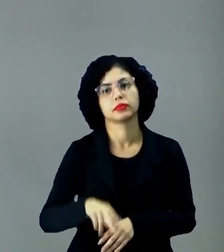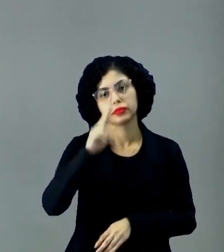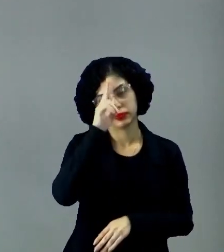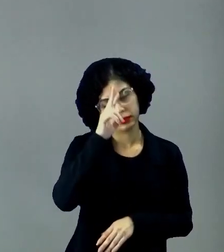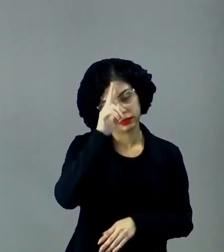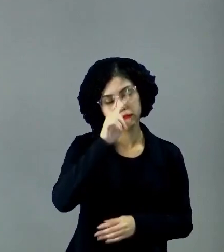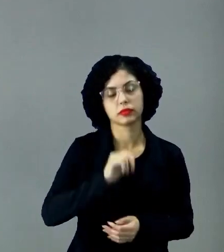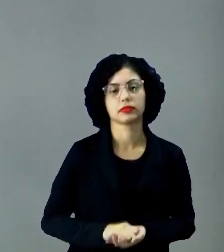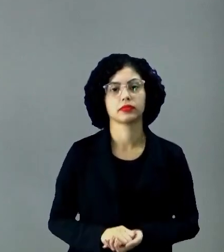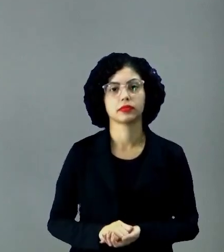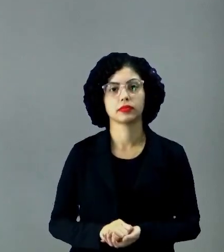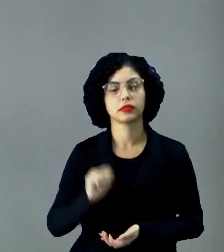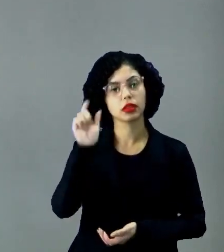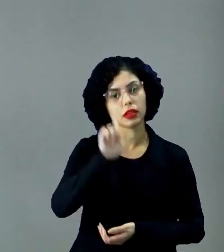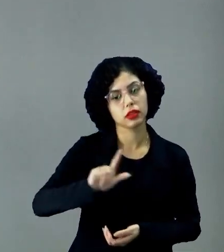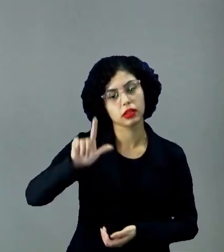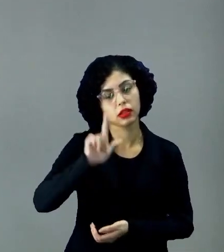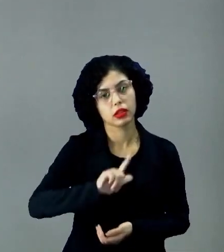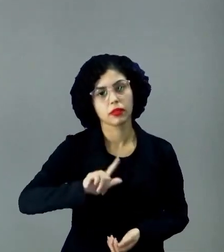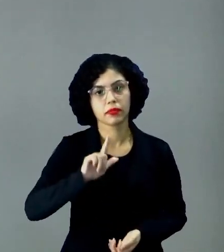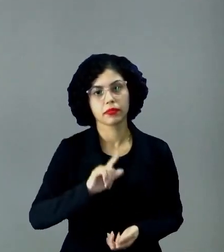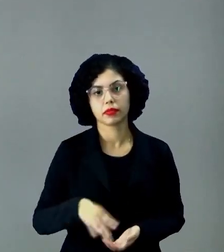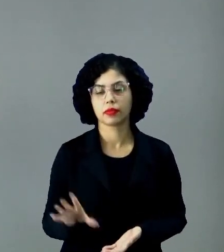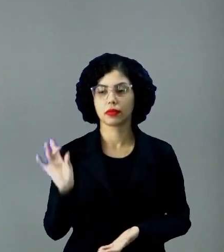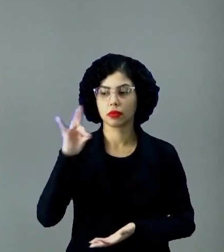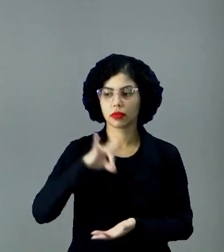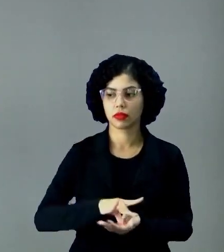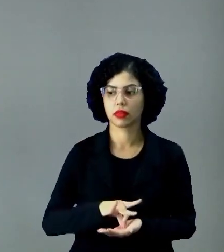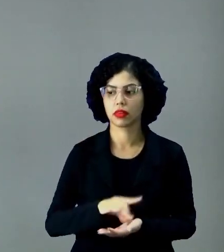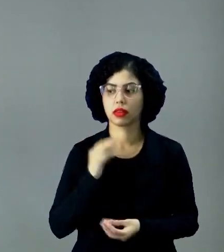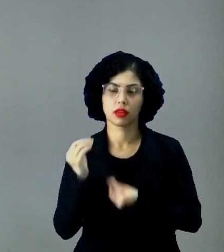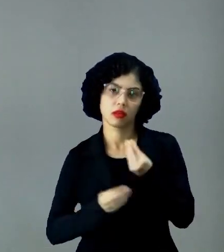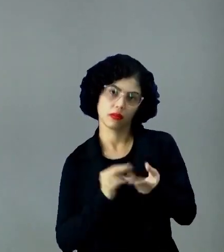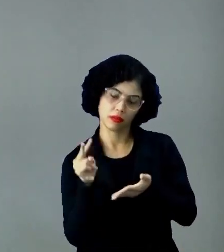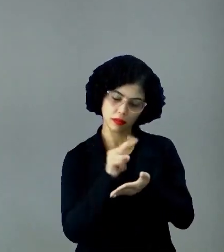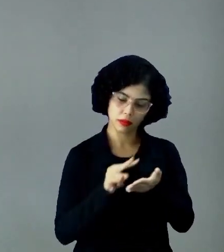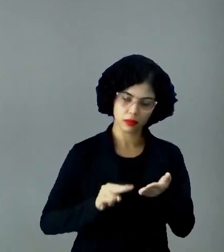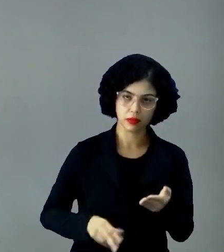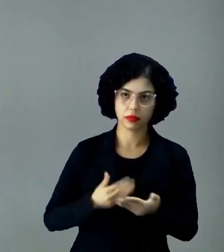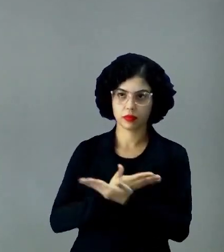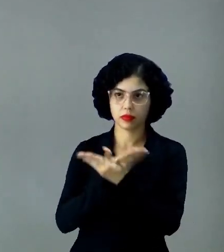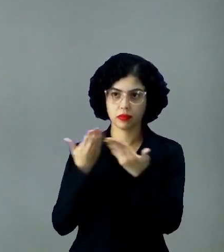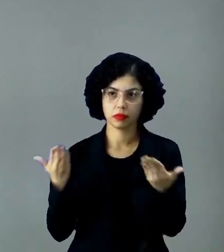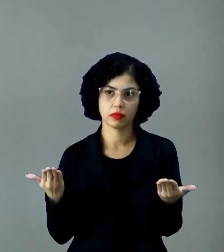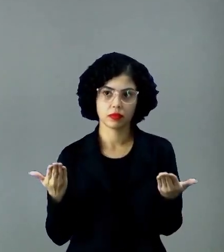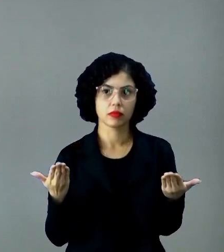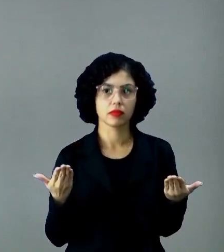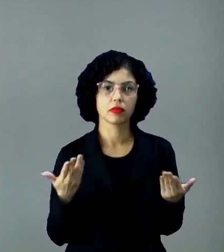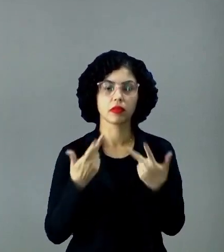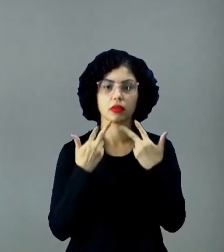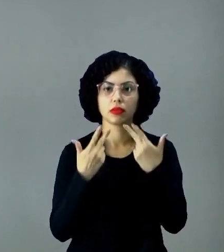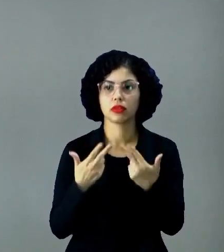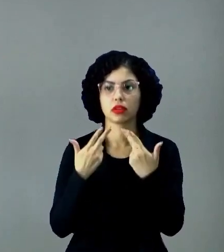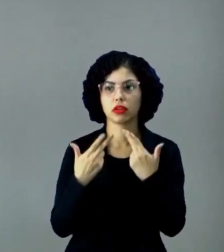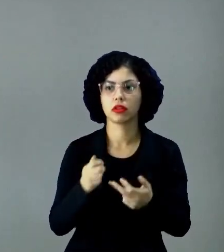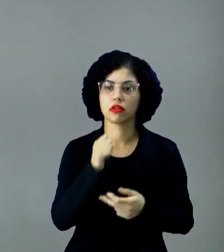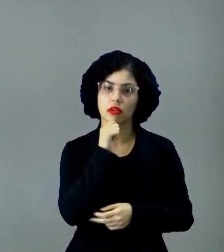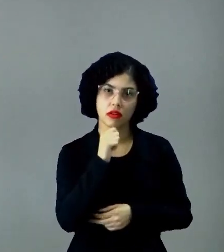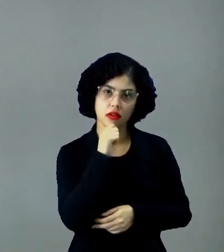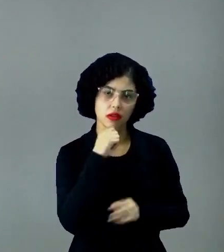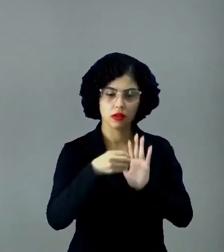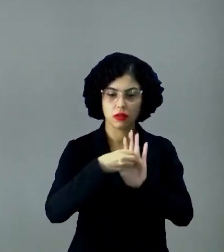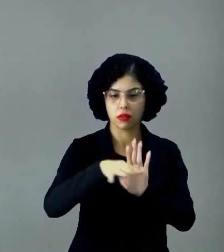Lembrem que é a linguagem literal, a linguagem real. Como eu li para vocês, a notícia, ela tem que